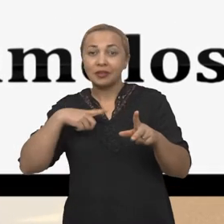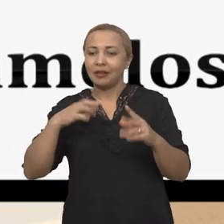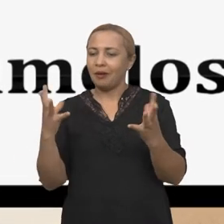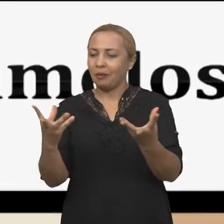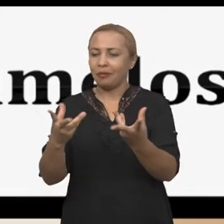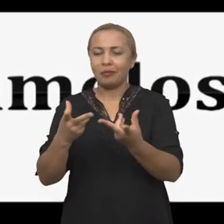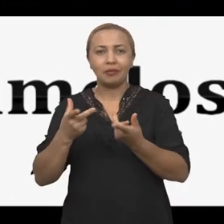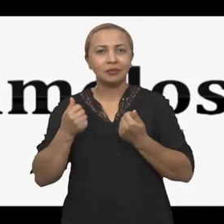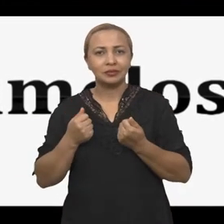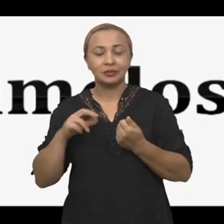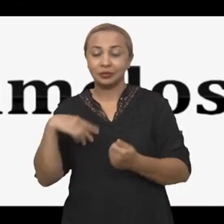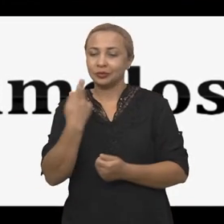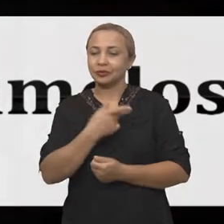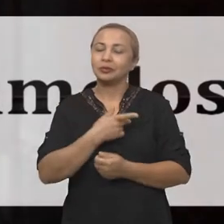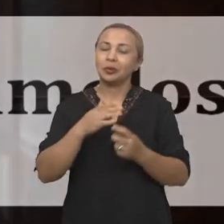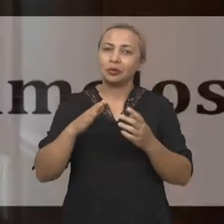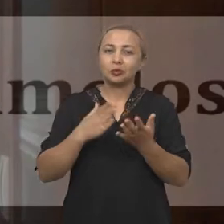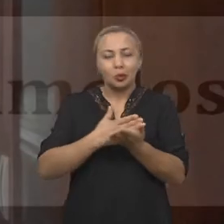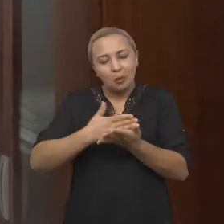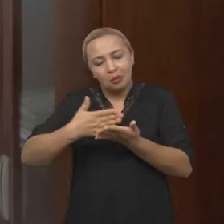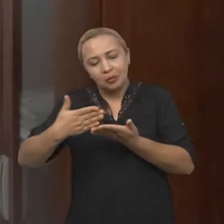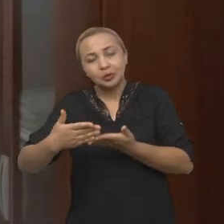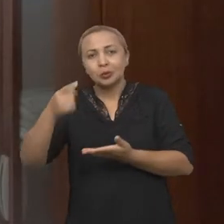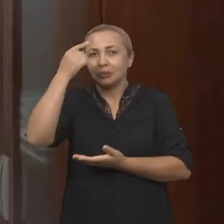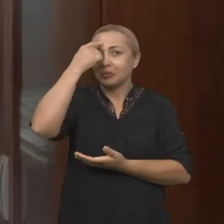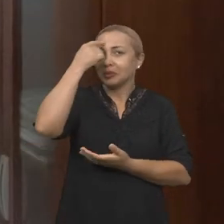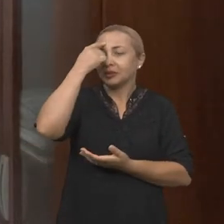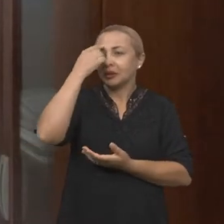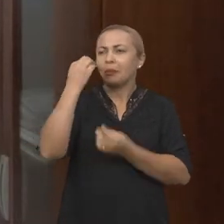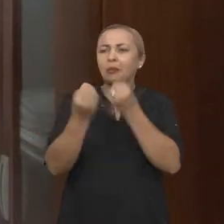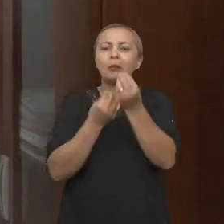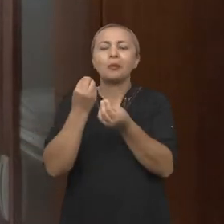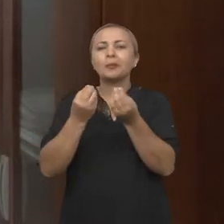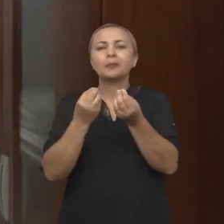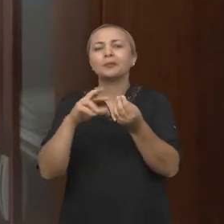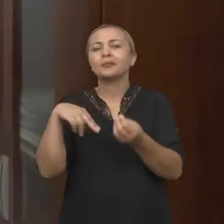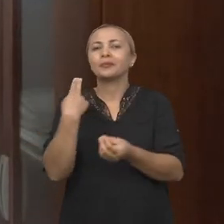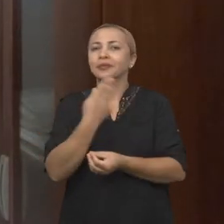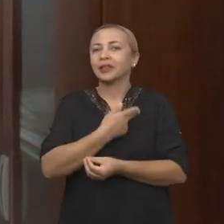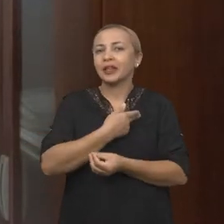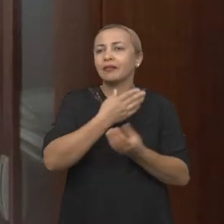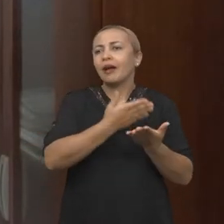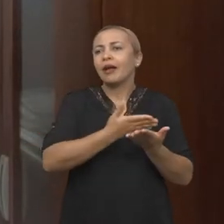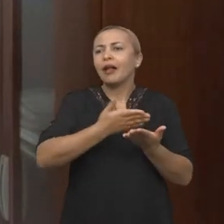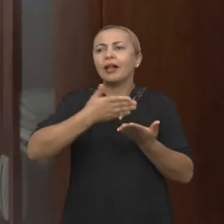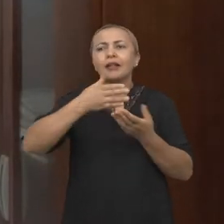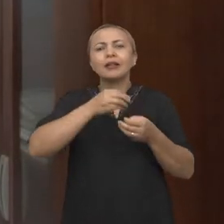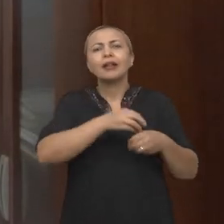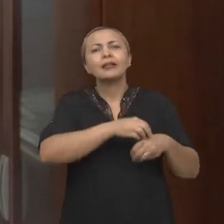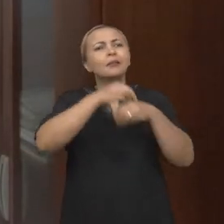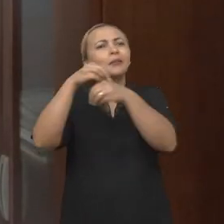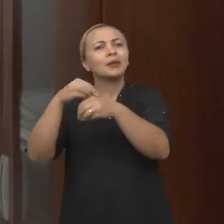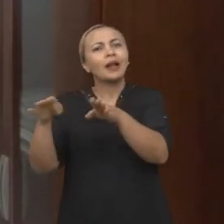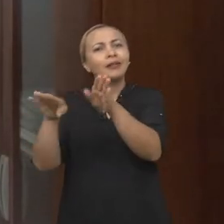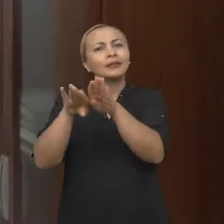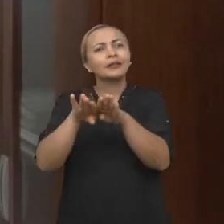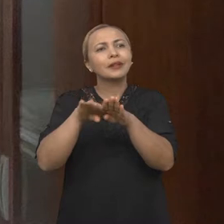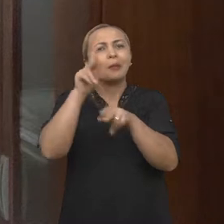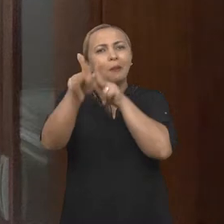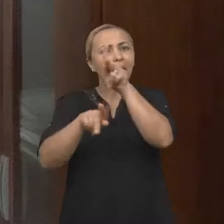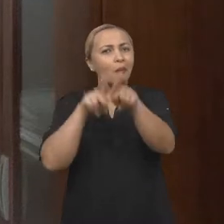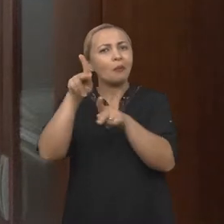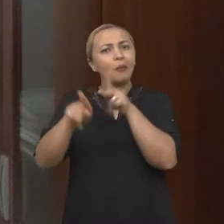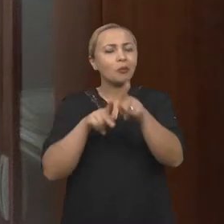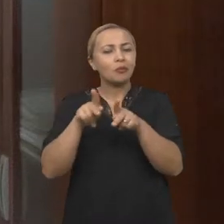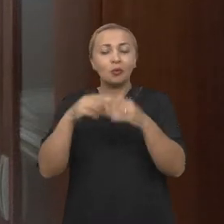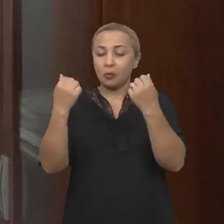Então, por conta disso, a gente começou a pensar como é que nós vamos levar para a população uma